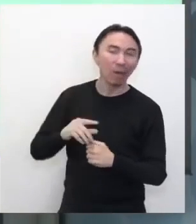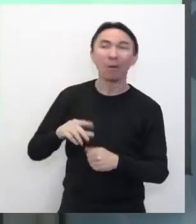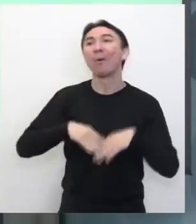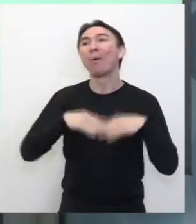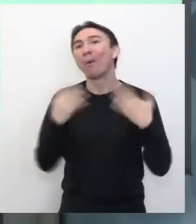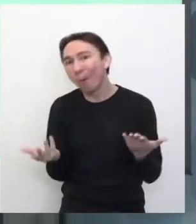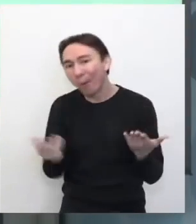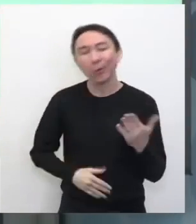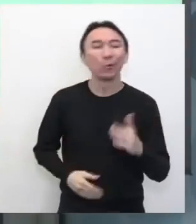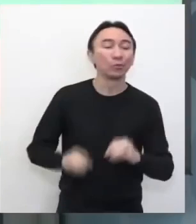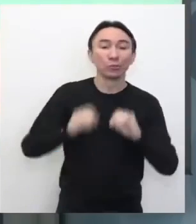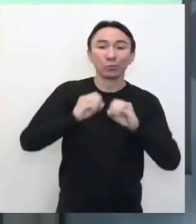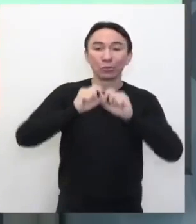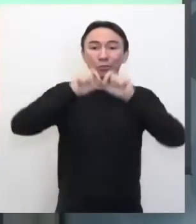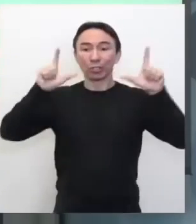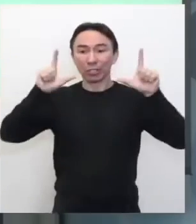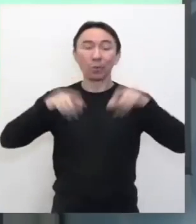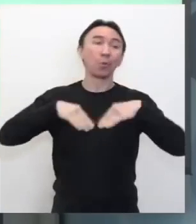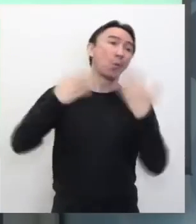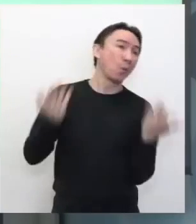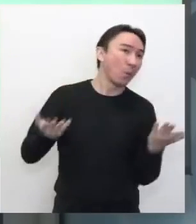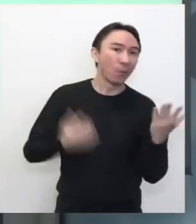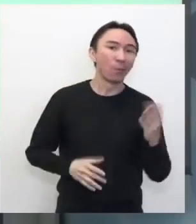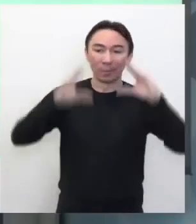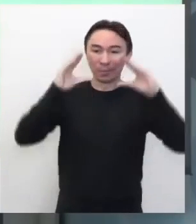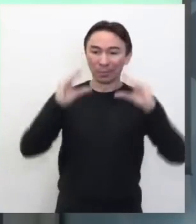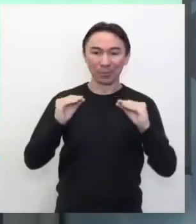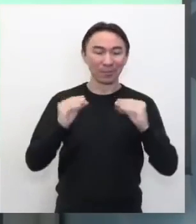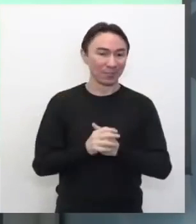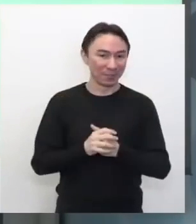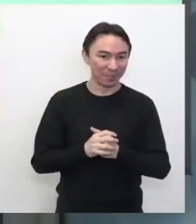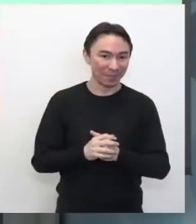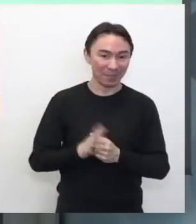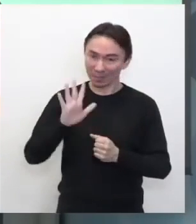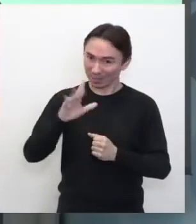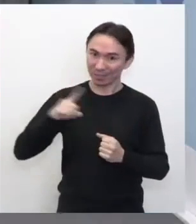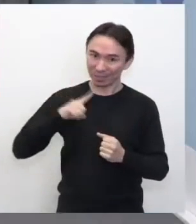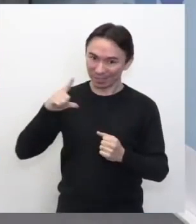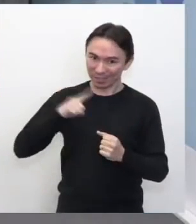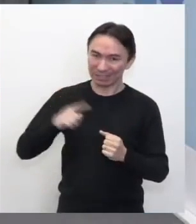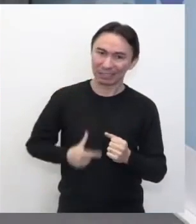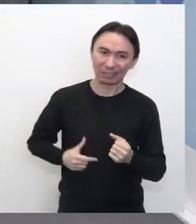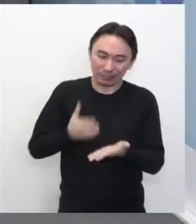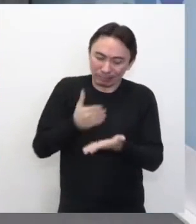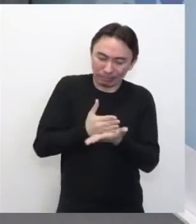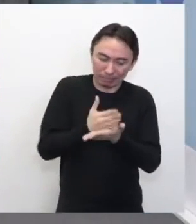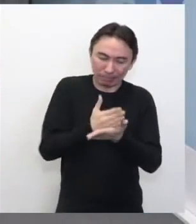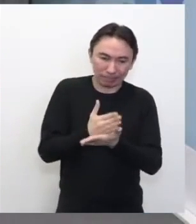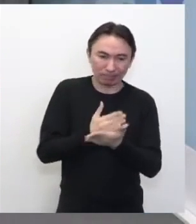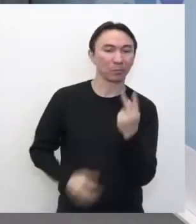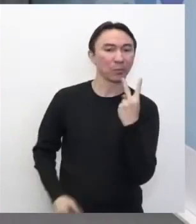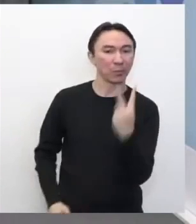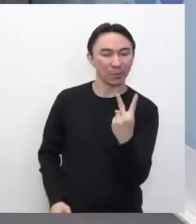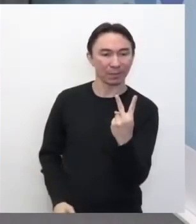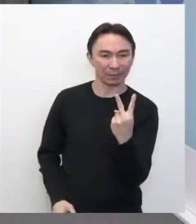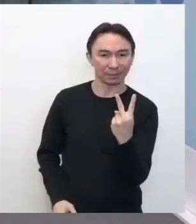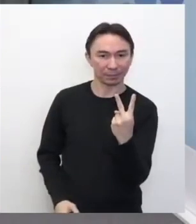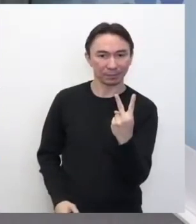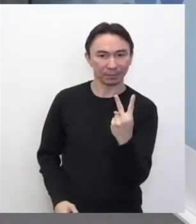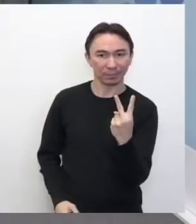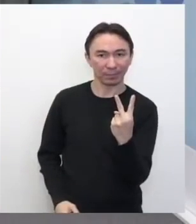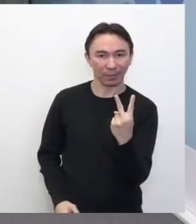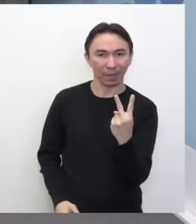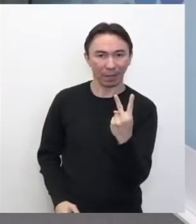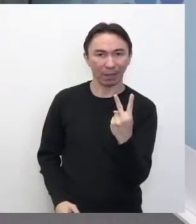disso, eu já consigo diferenciar o tempo em duas partes. Então, já dividi aí, ó, em duas dois intervalos grandões, né?